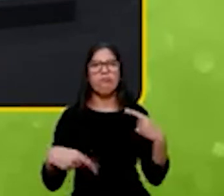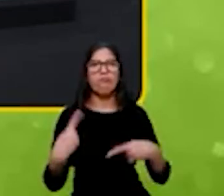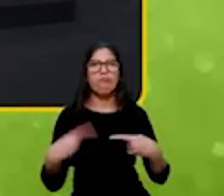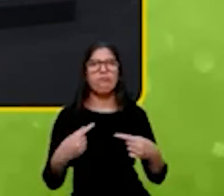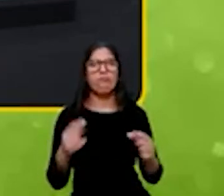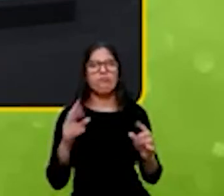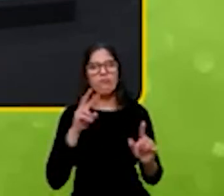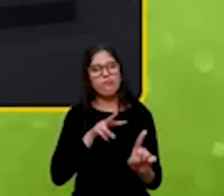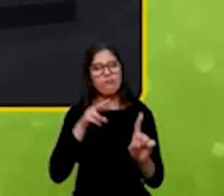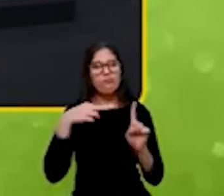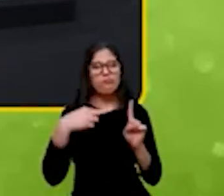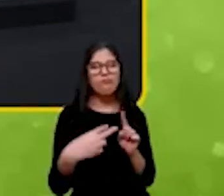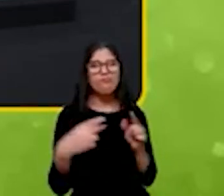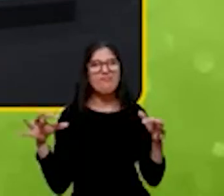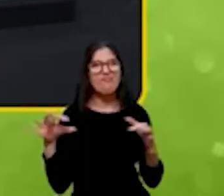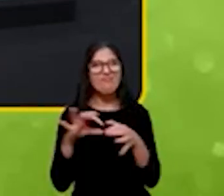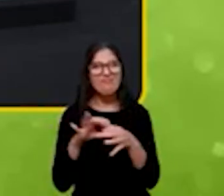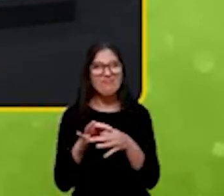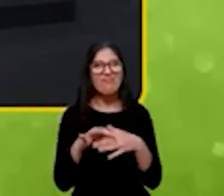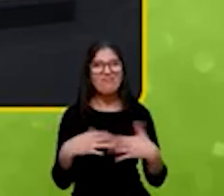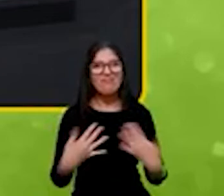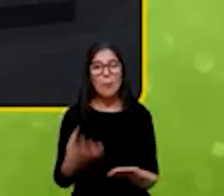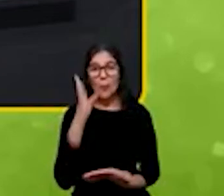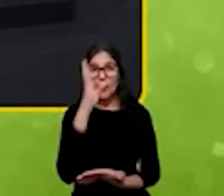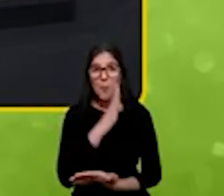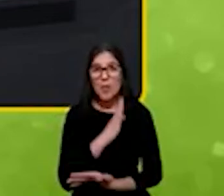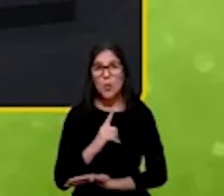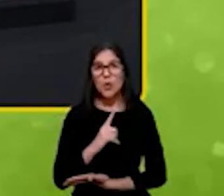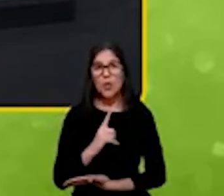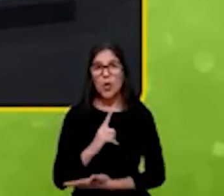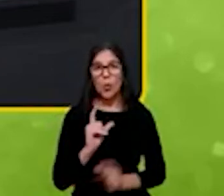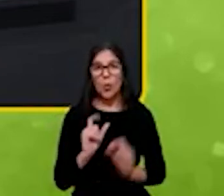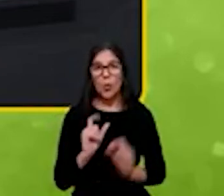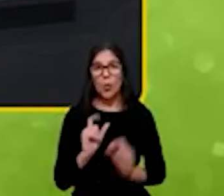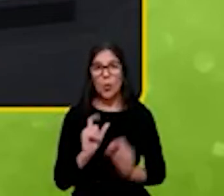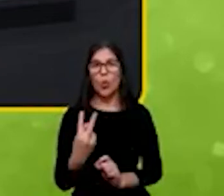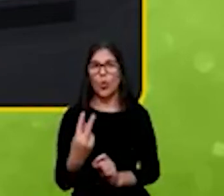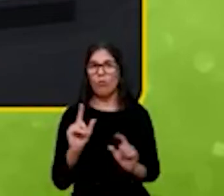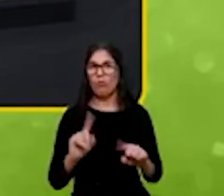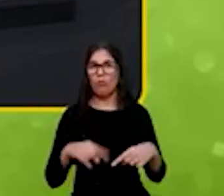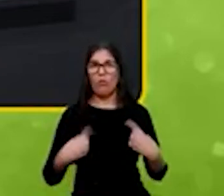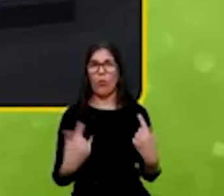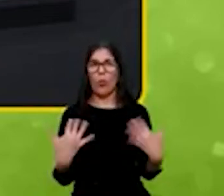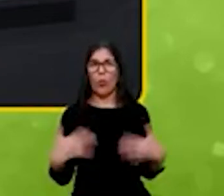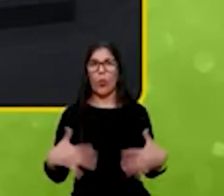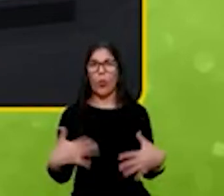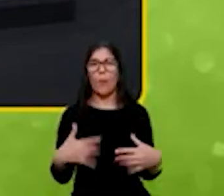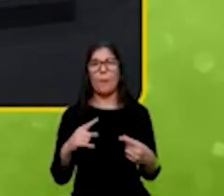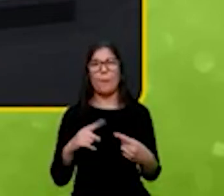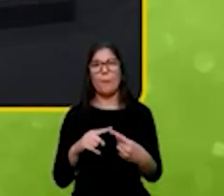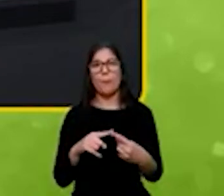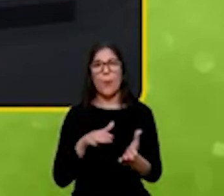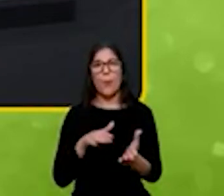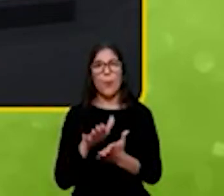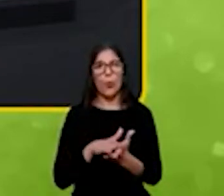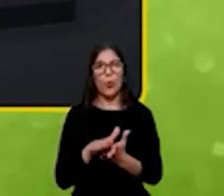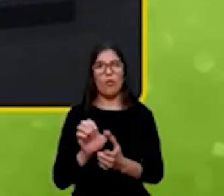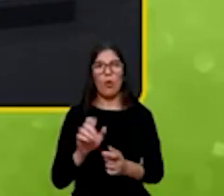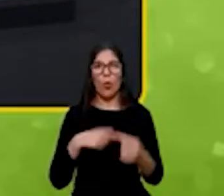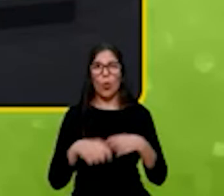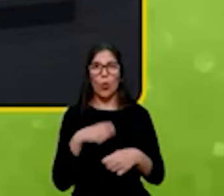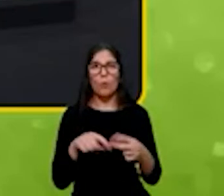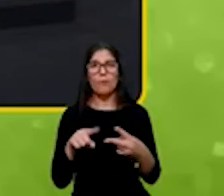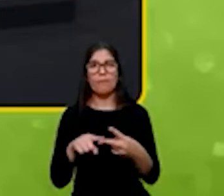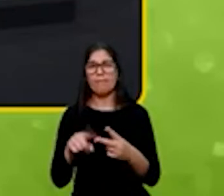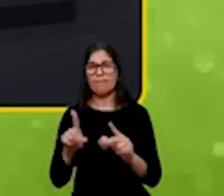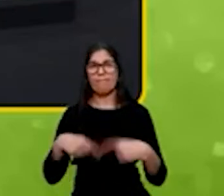Brasil eu diria tem dois grandes desafios a produtividade da economia brasileira e o desafio social